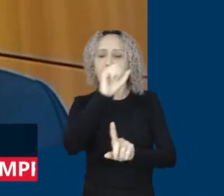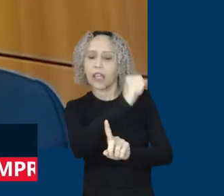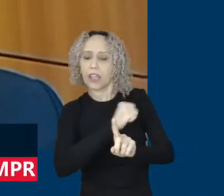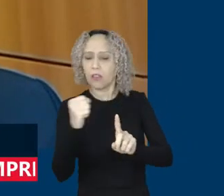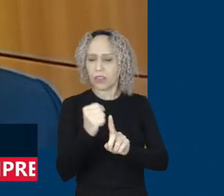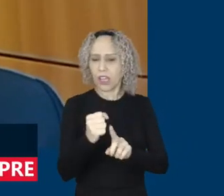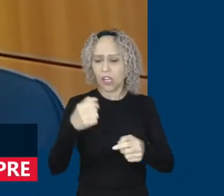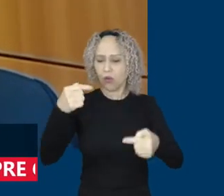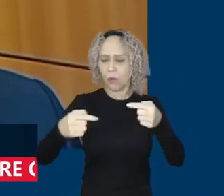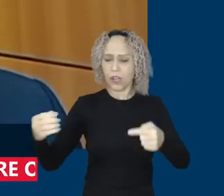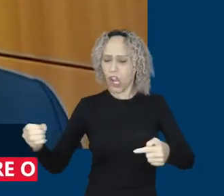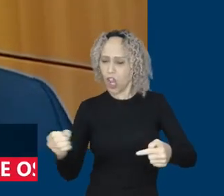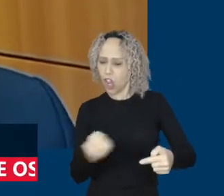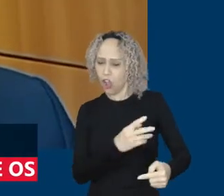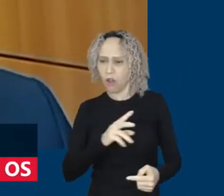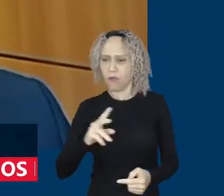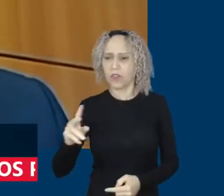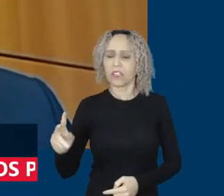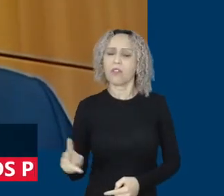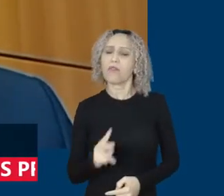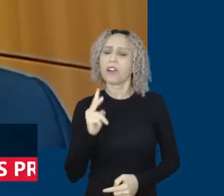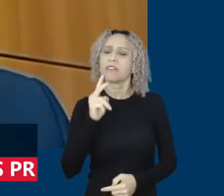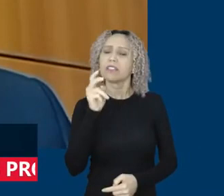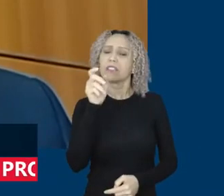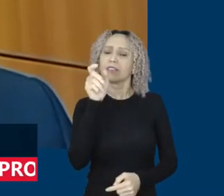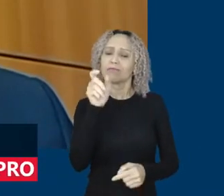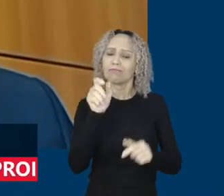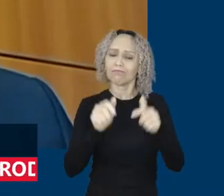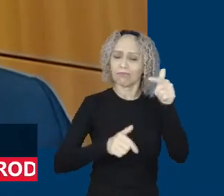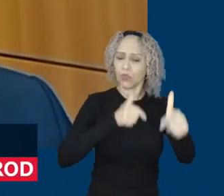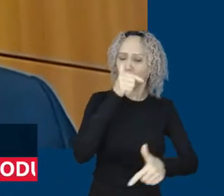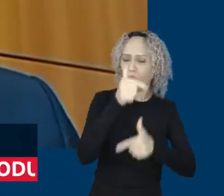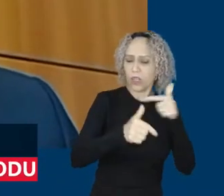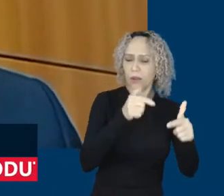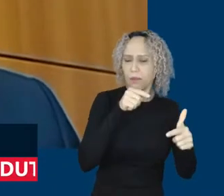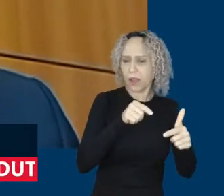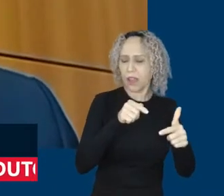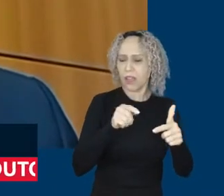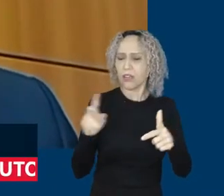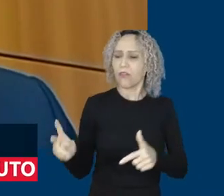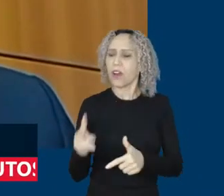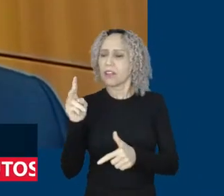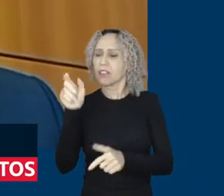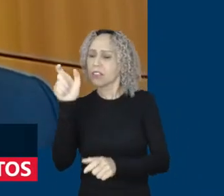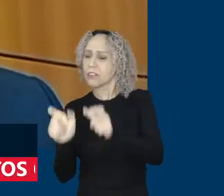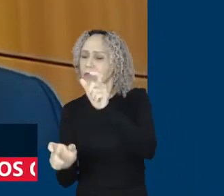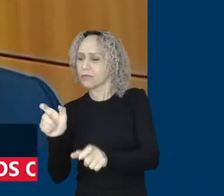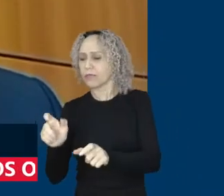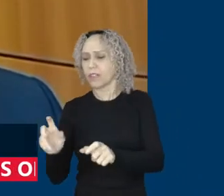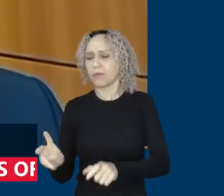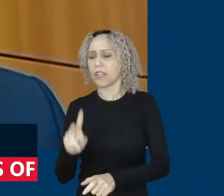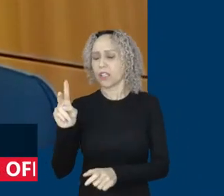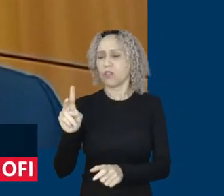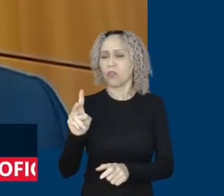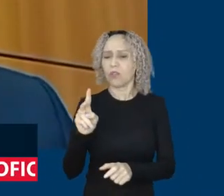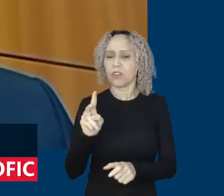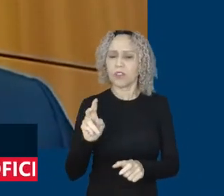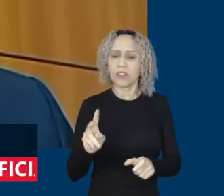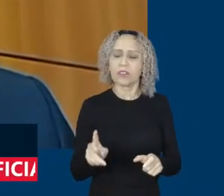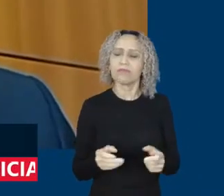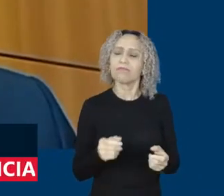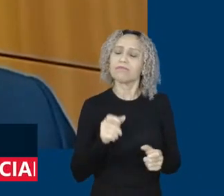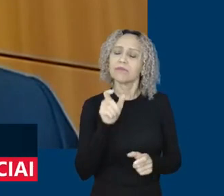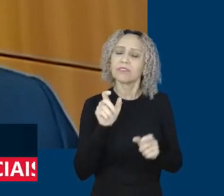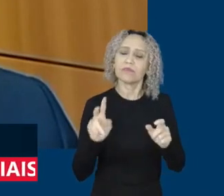de valorização do trabalho, de valorização do trabalhador, e valorização das